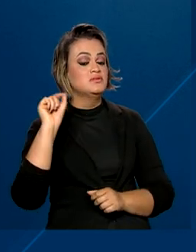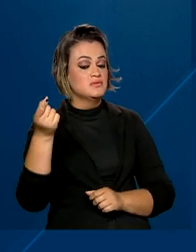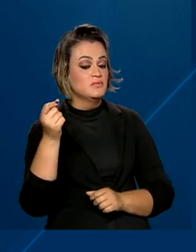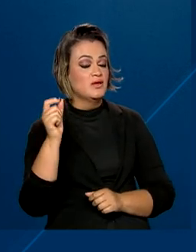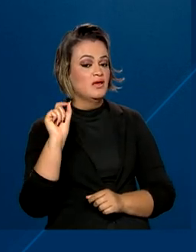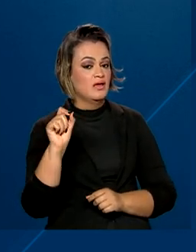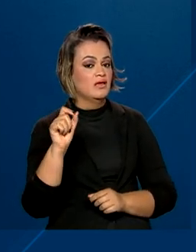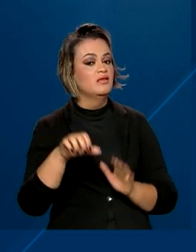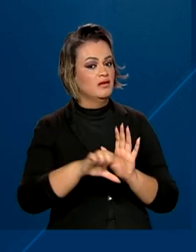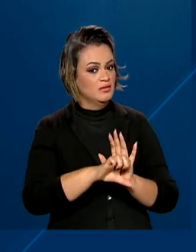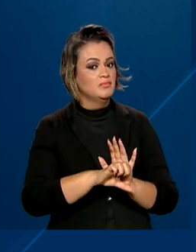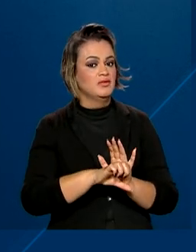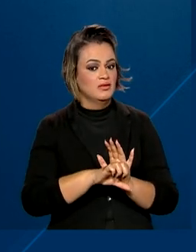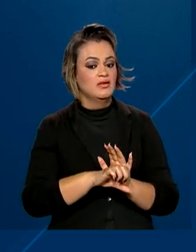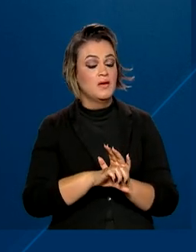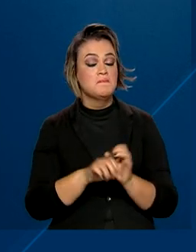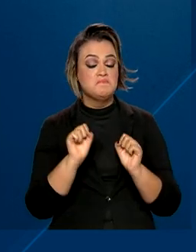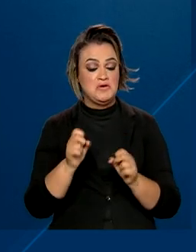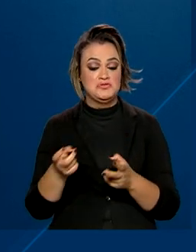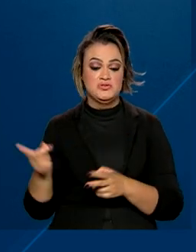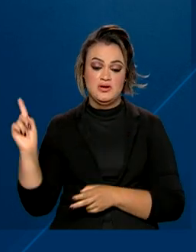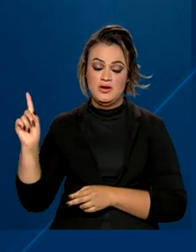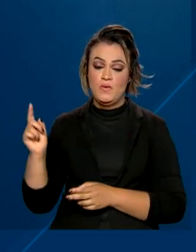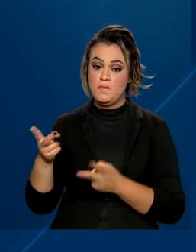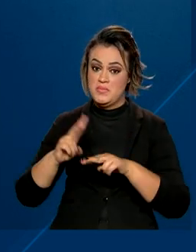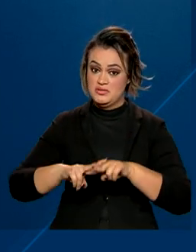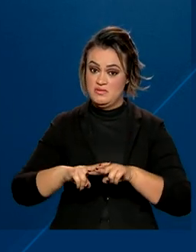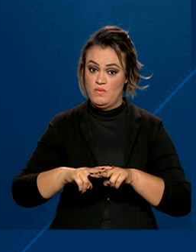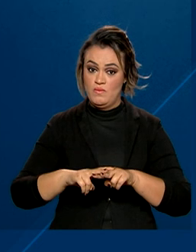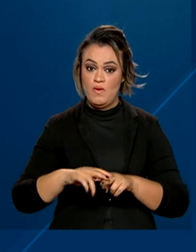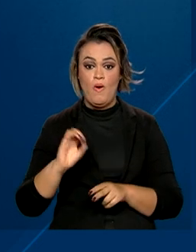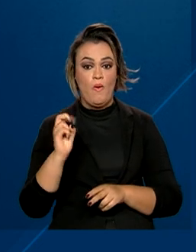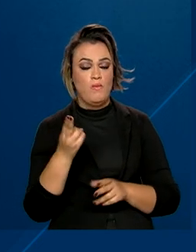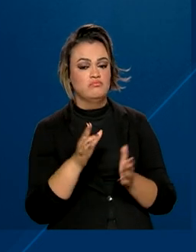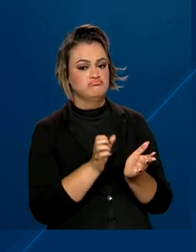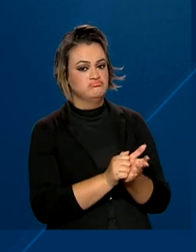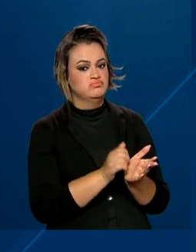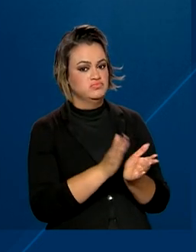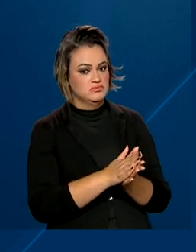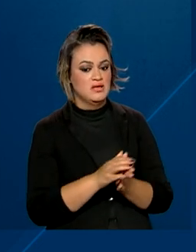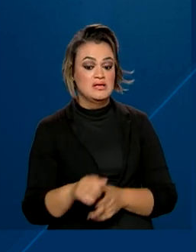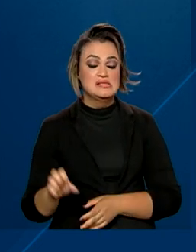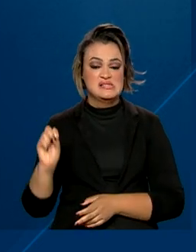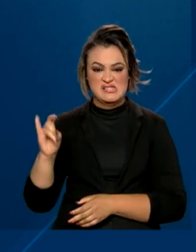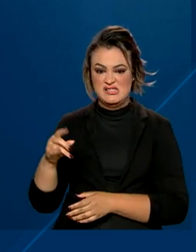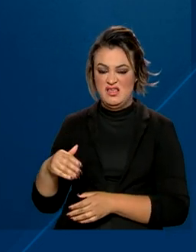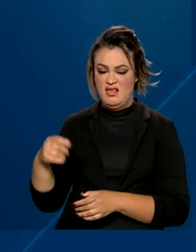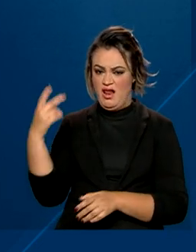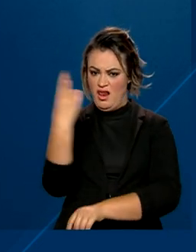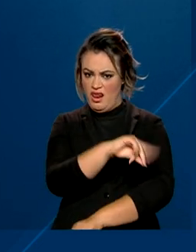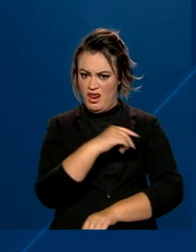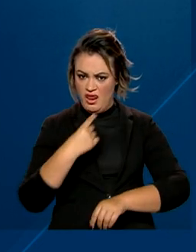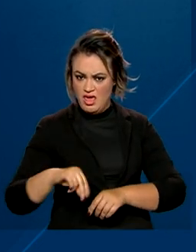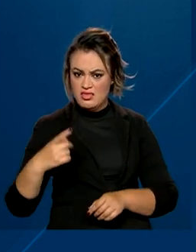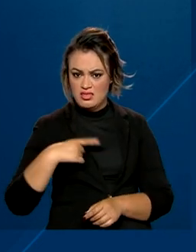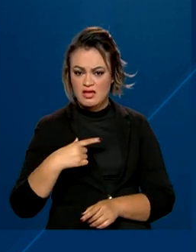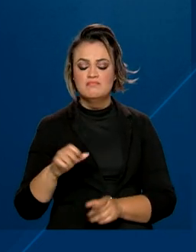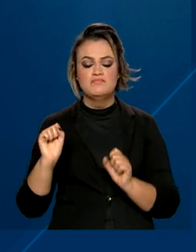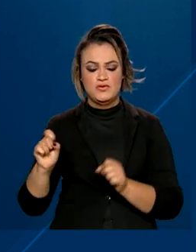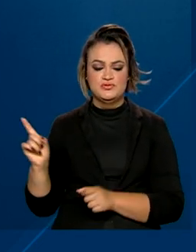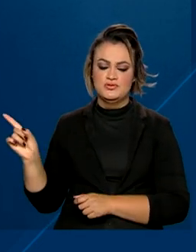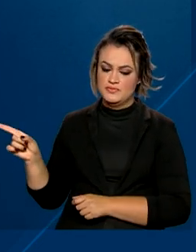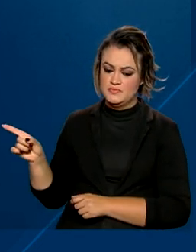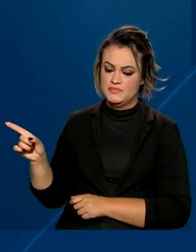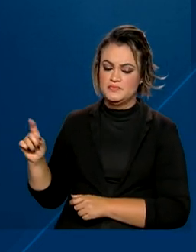idoso é crime. A pena pode chegar a um ano de prisão, além de multa. Se houver lesão corporal, a pena pode